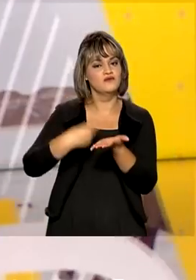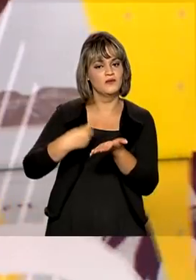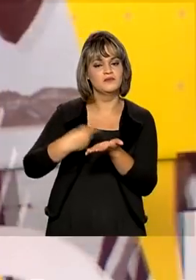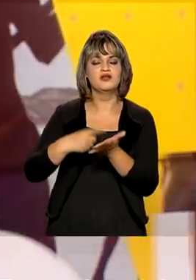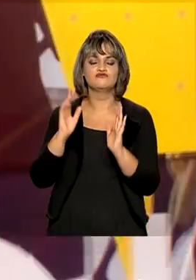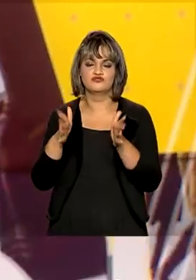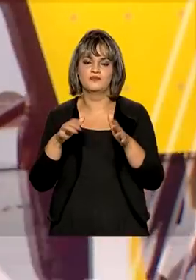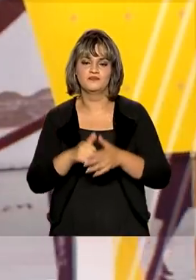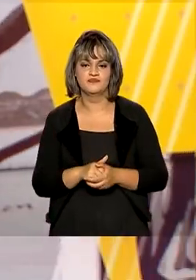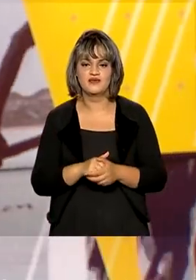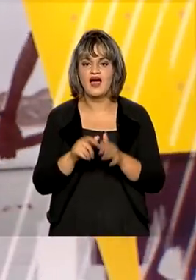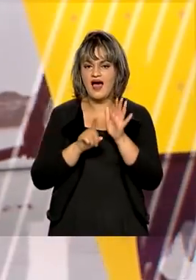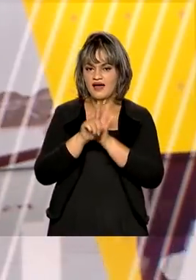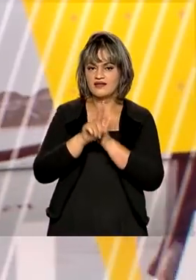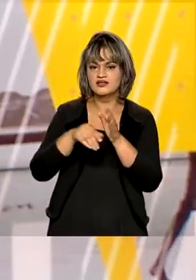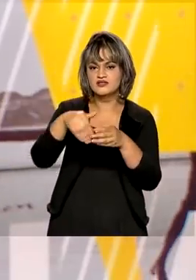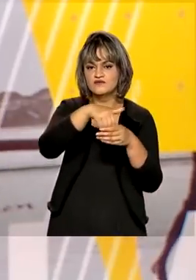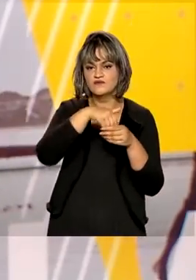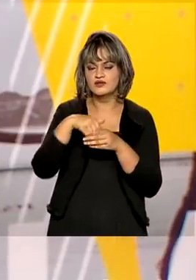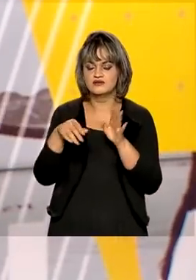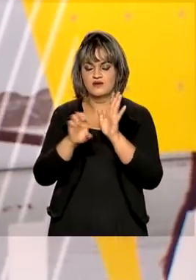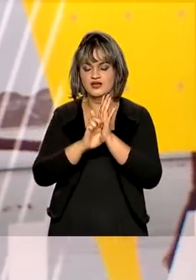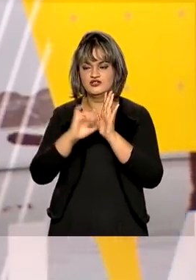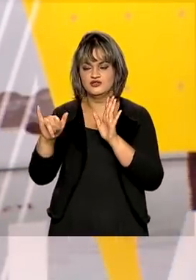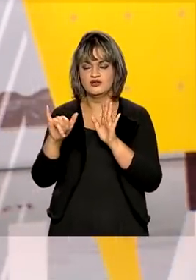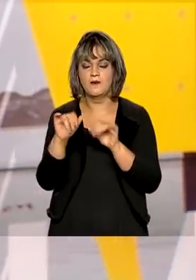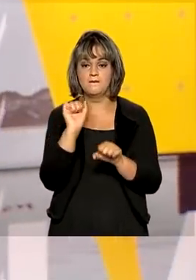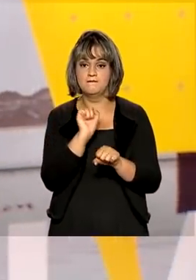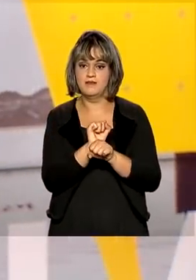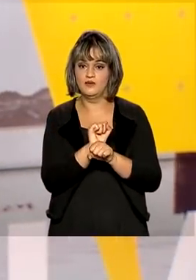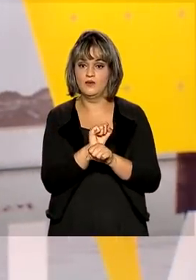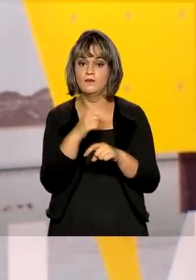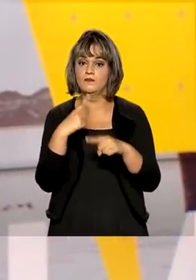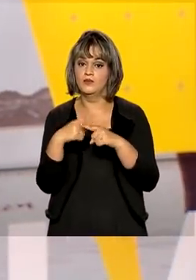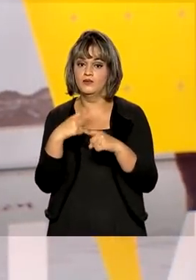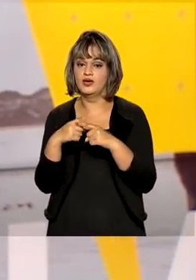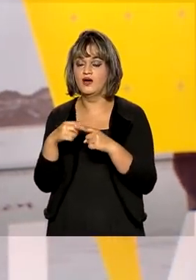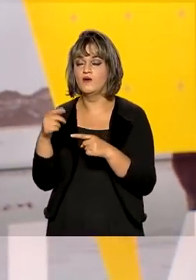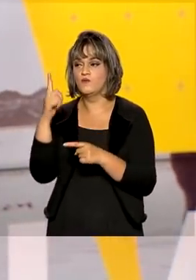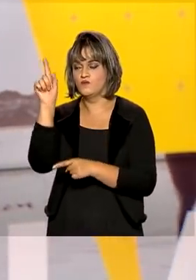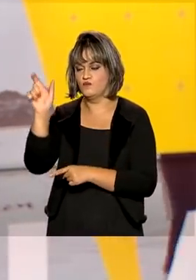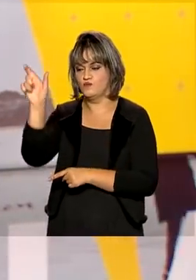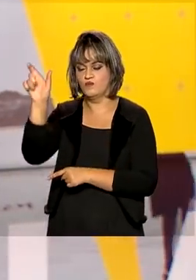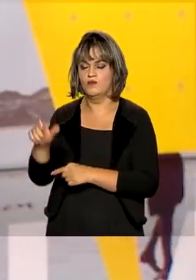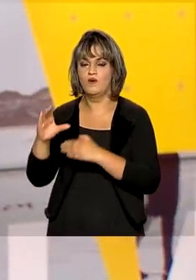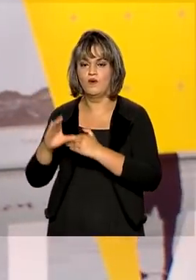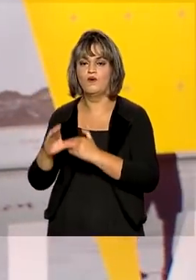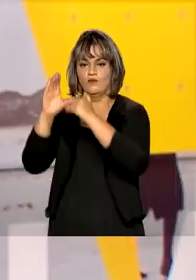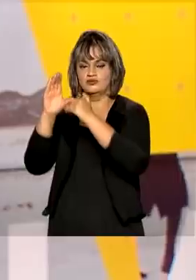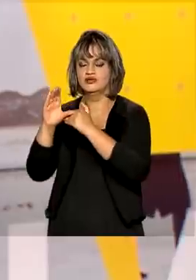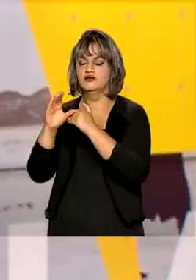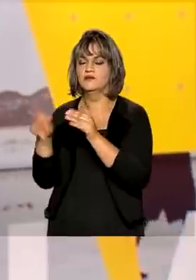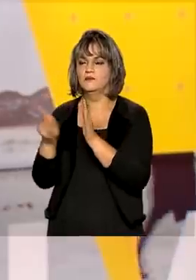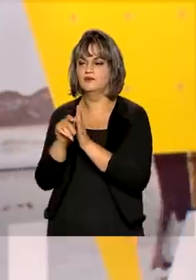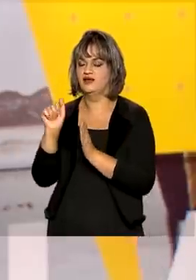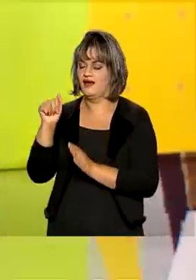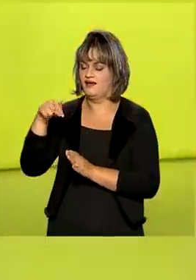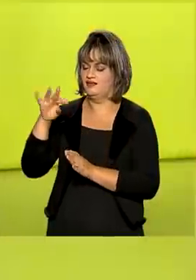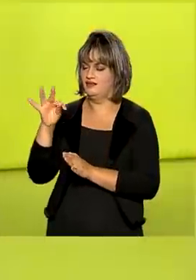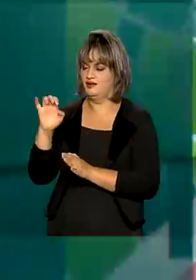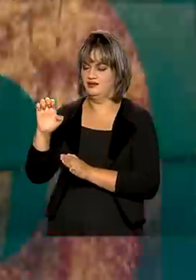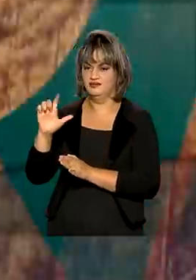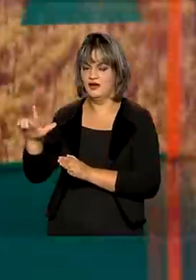governo. A análise e votação do edital foram suspensas depois que um conselheiro da Anatel pediu vista. Quer dizer,